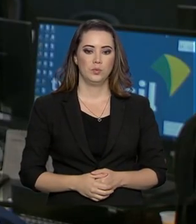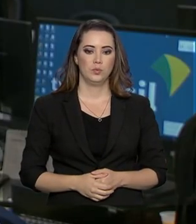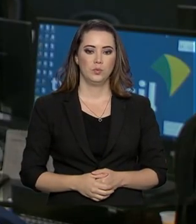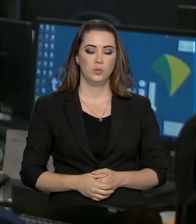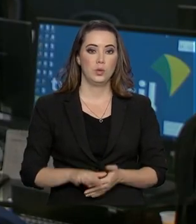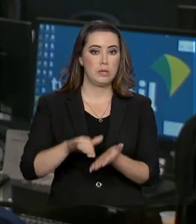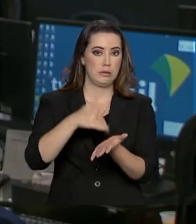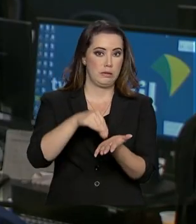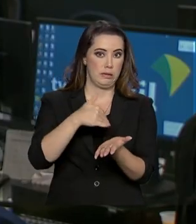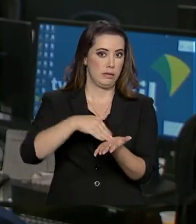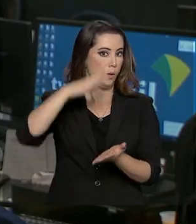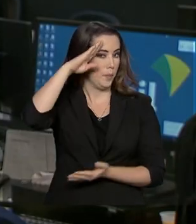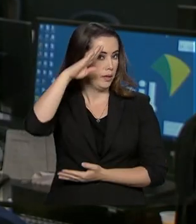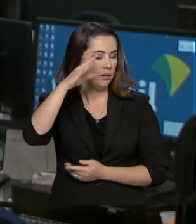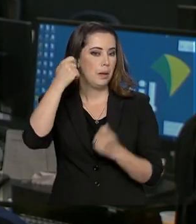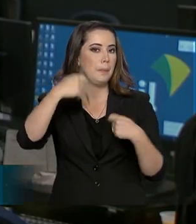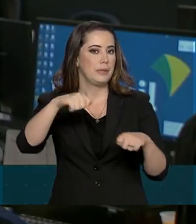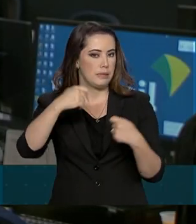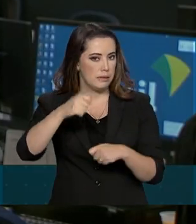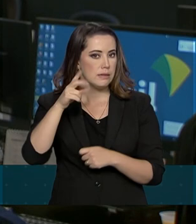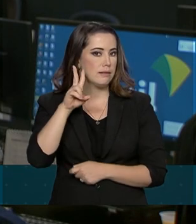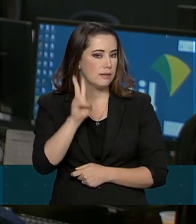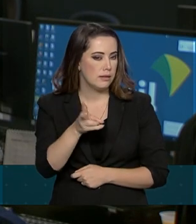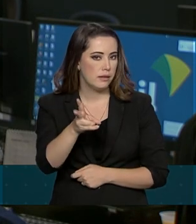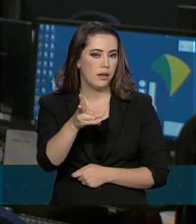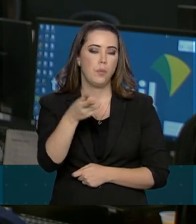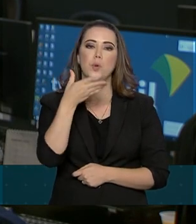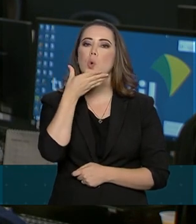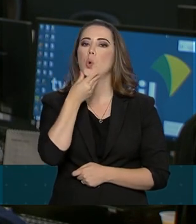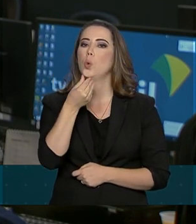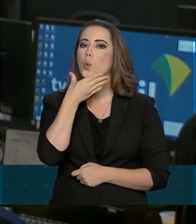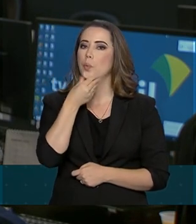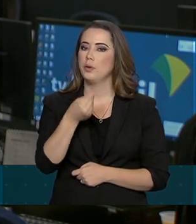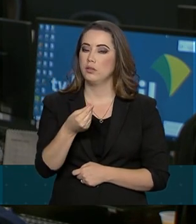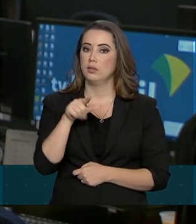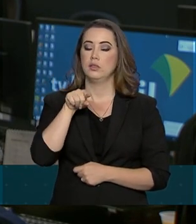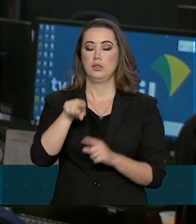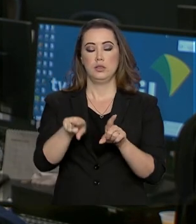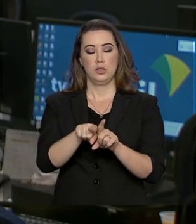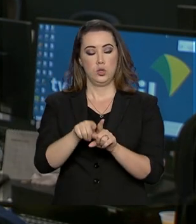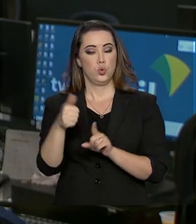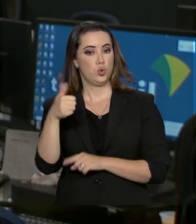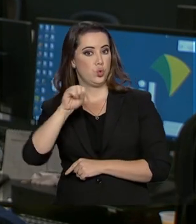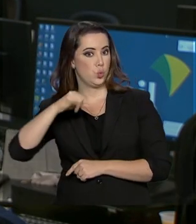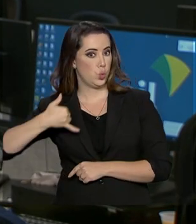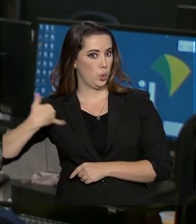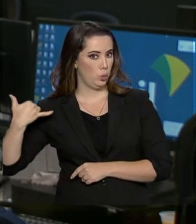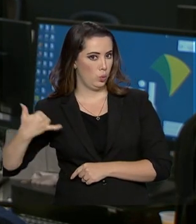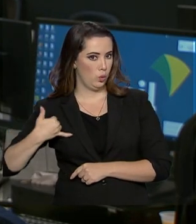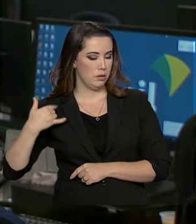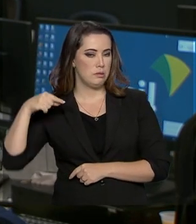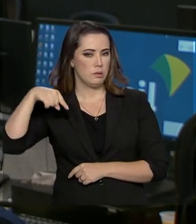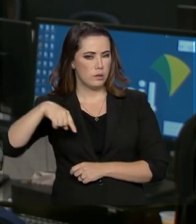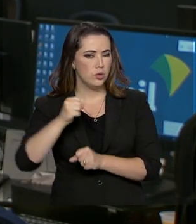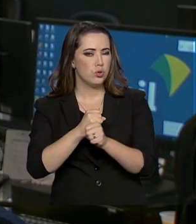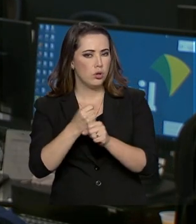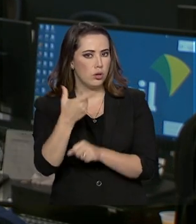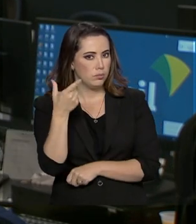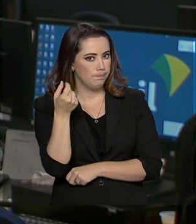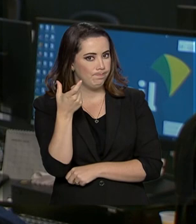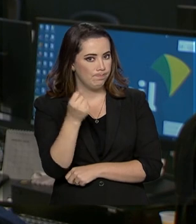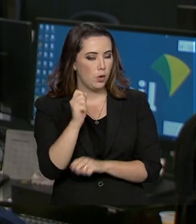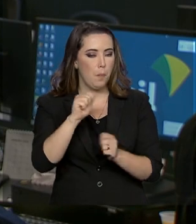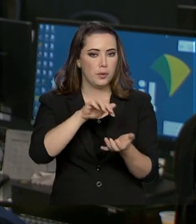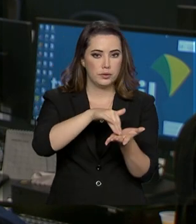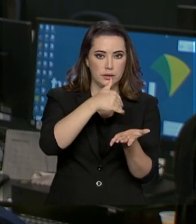O alistamento militar é obrigatório para jovens do sexo masculino que completam 18 anos em 2020. O alistamento pode